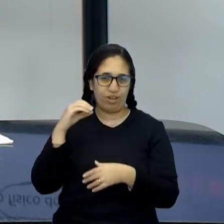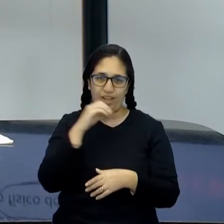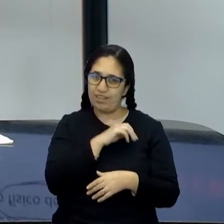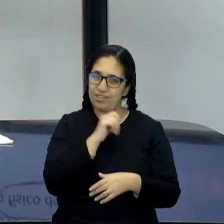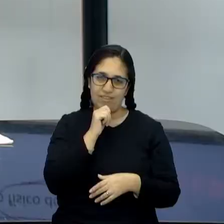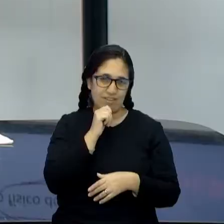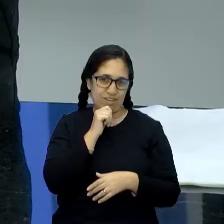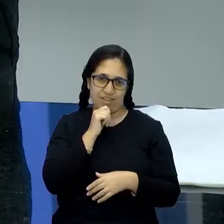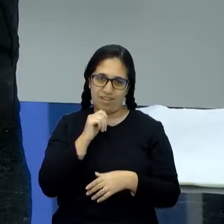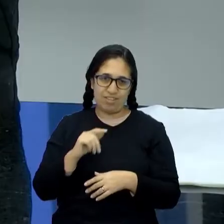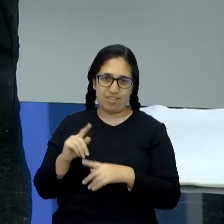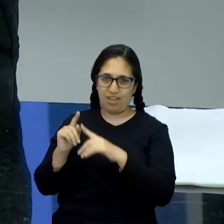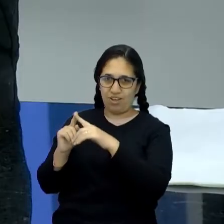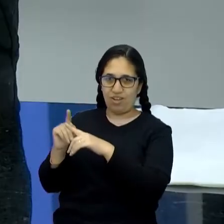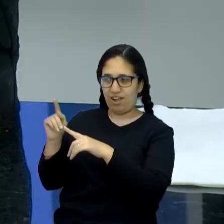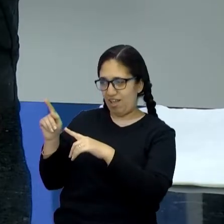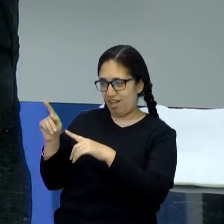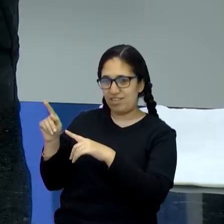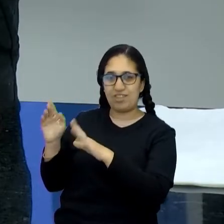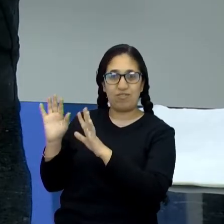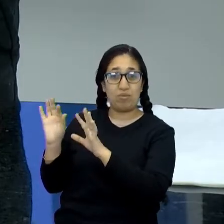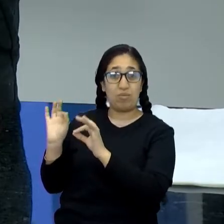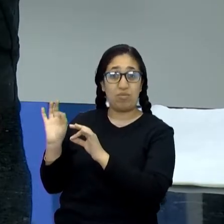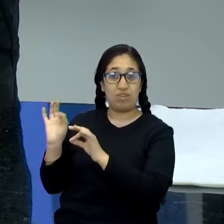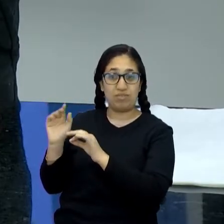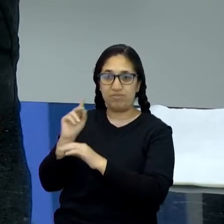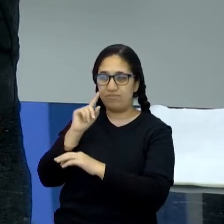A outra, ó, demorou horrores. Tomara que não estoure aqui agora.